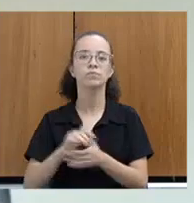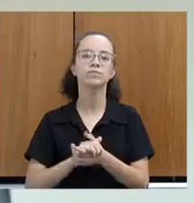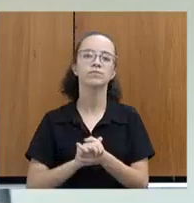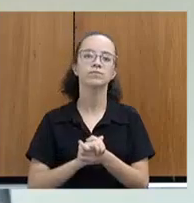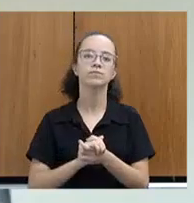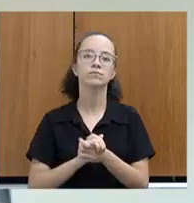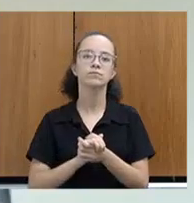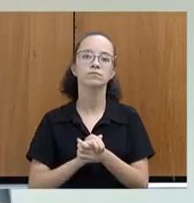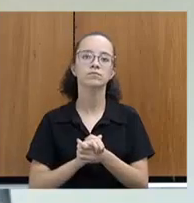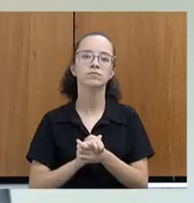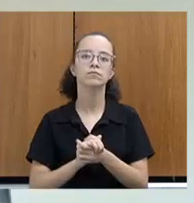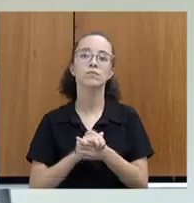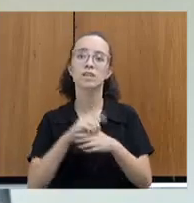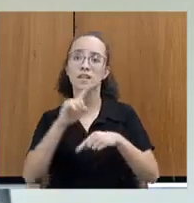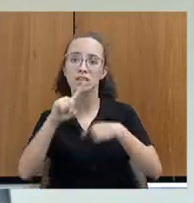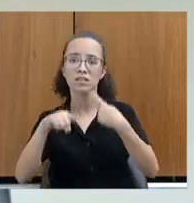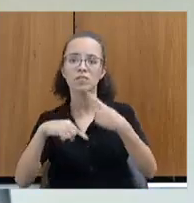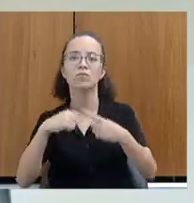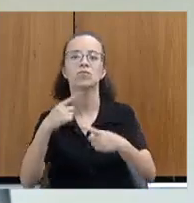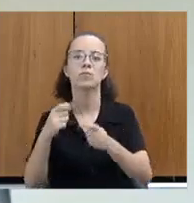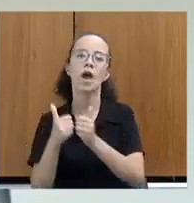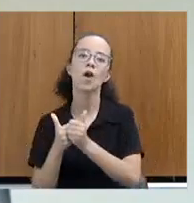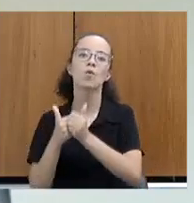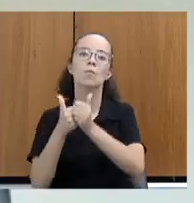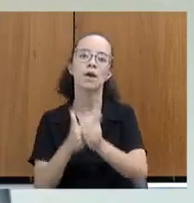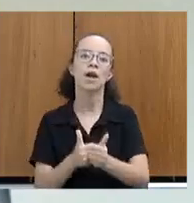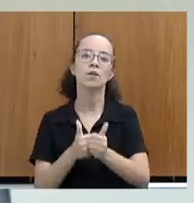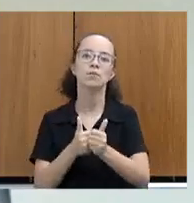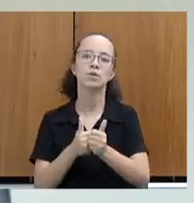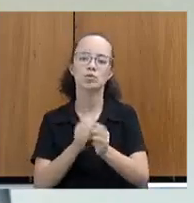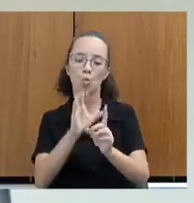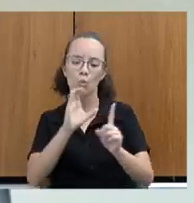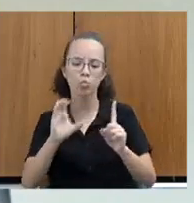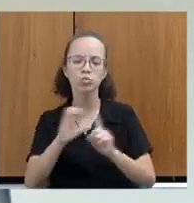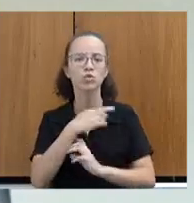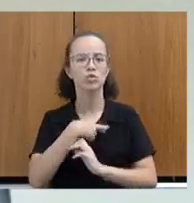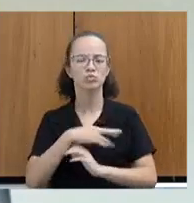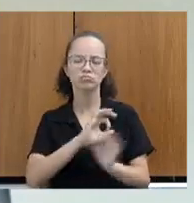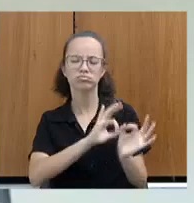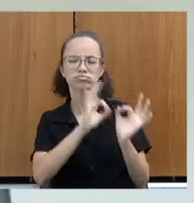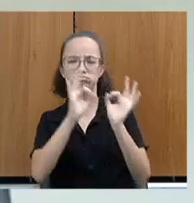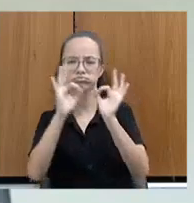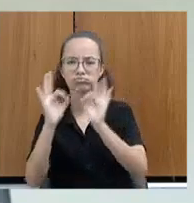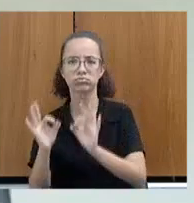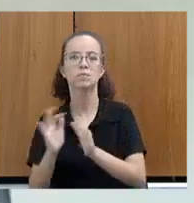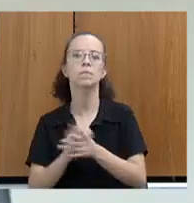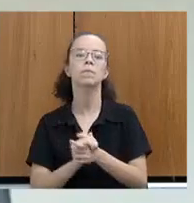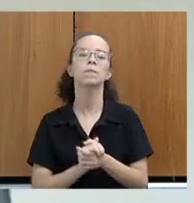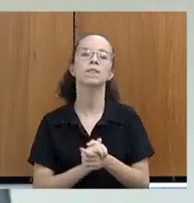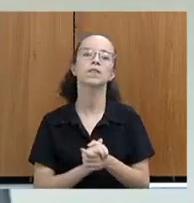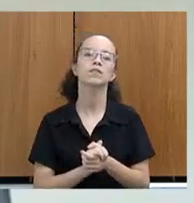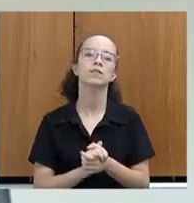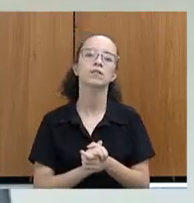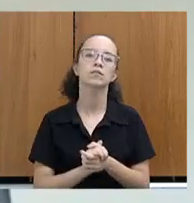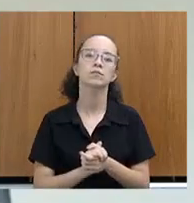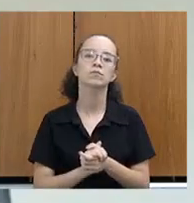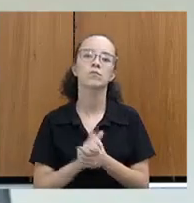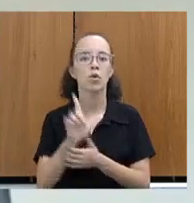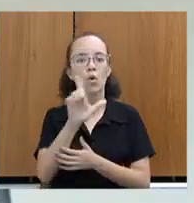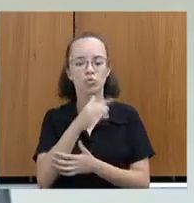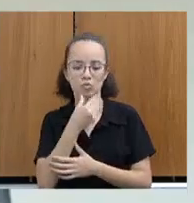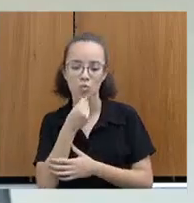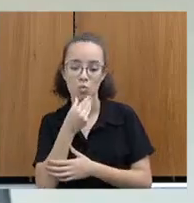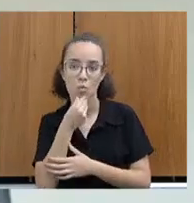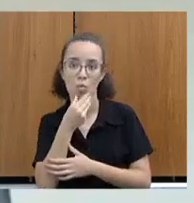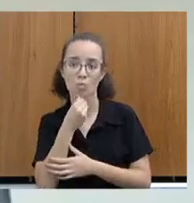Falaram ainda que conduziria, acompanharia o grupo durante todo o evento. Lá, um homem desconhecido das pessoas